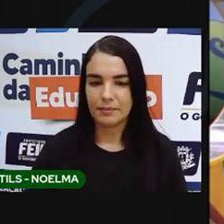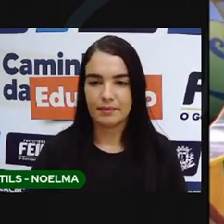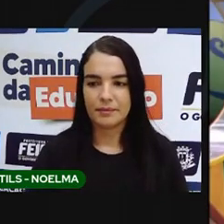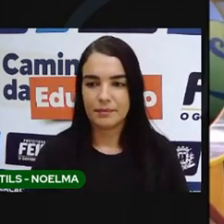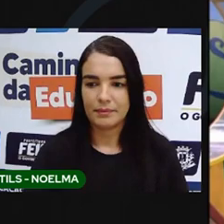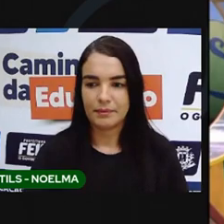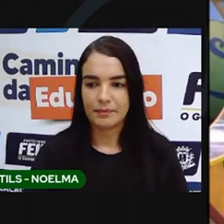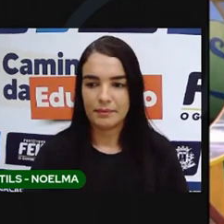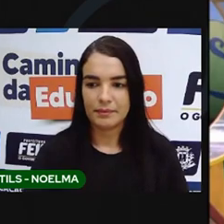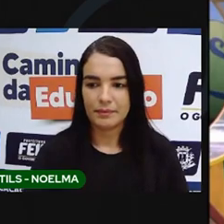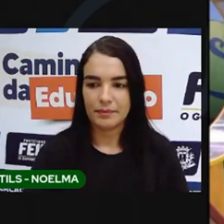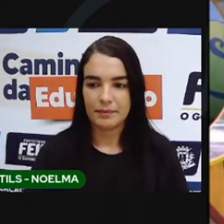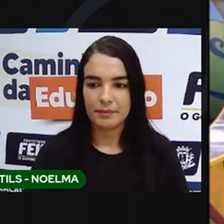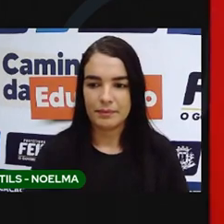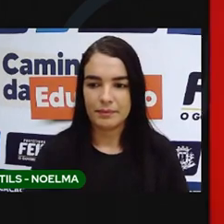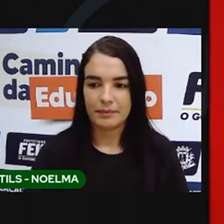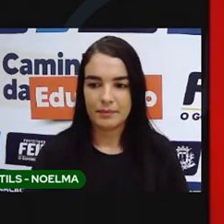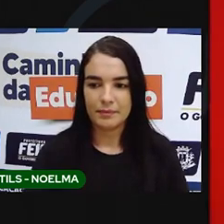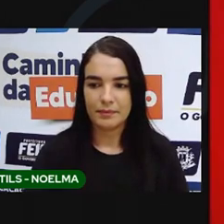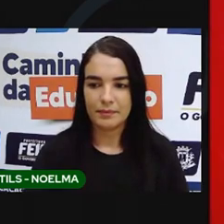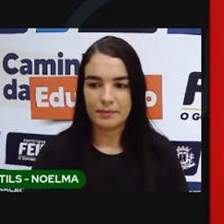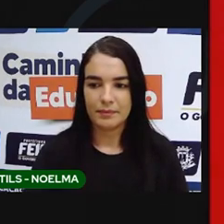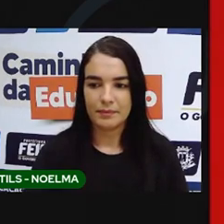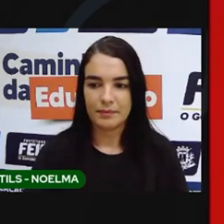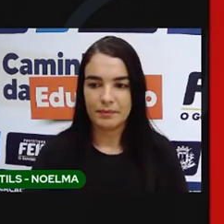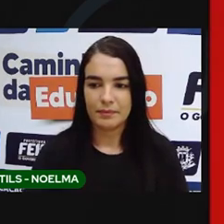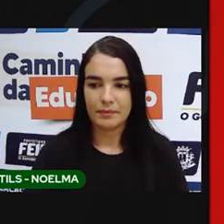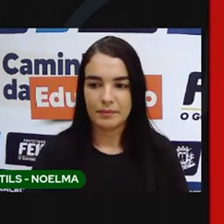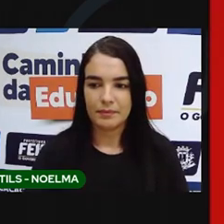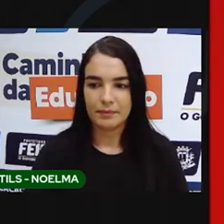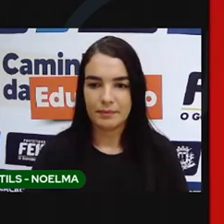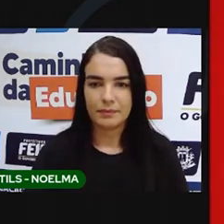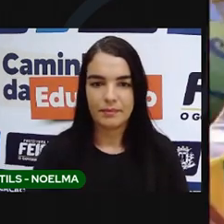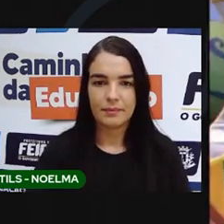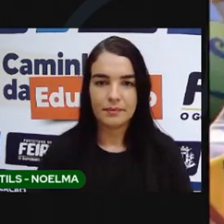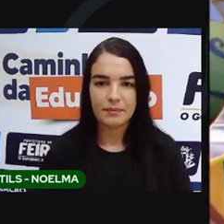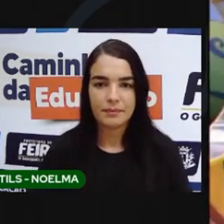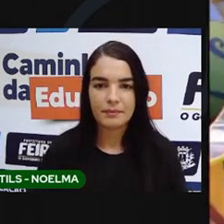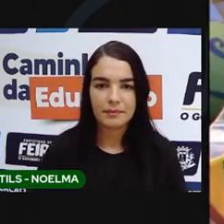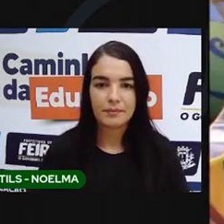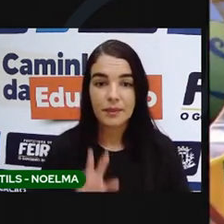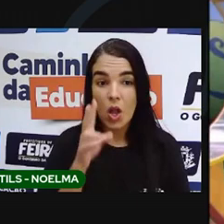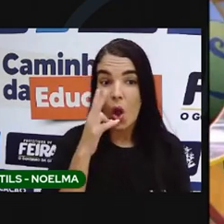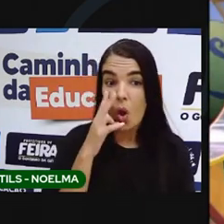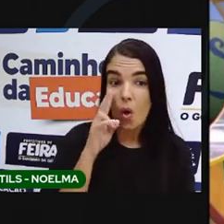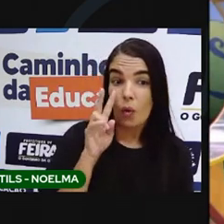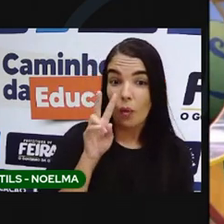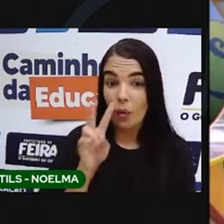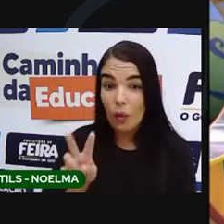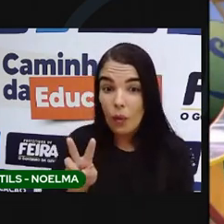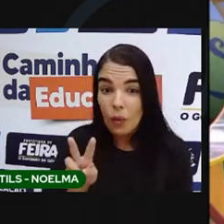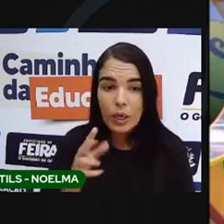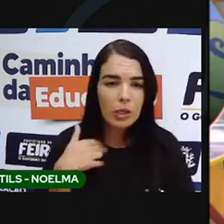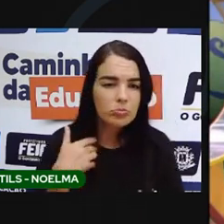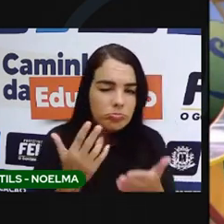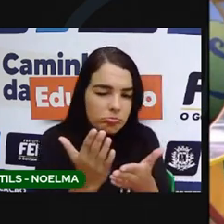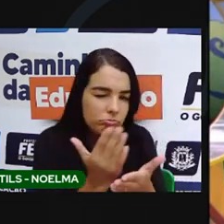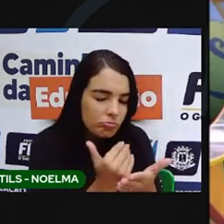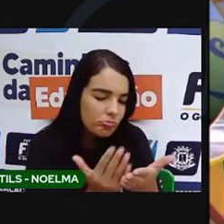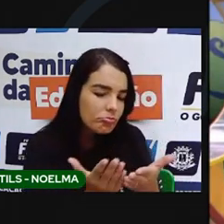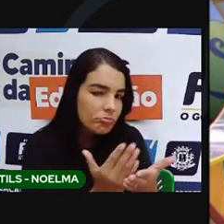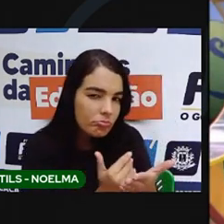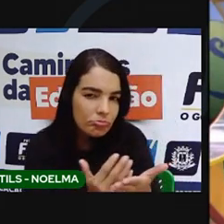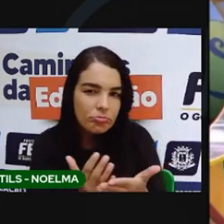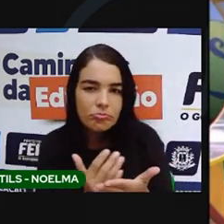Tá ótimo! Olha essa, que linda! Olha, meus dias em toda a minha vida, eu nunca vi uma